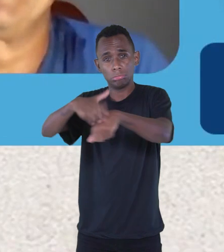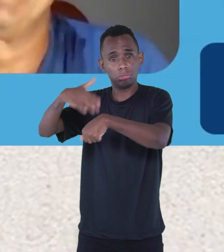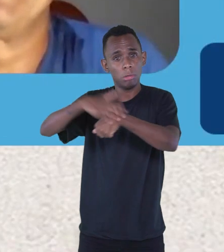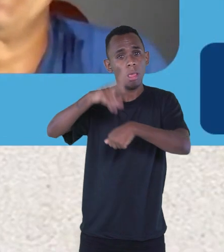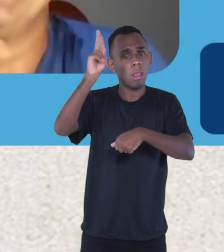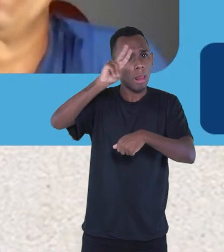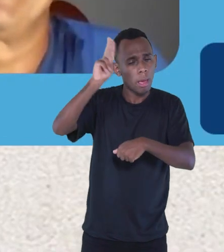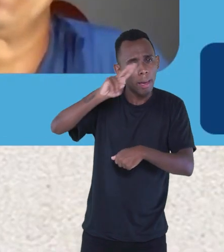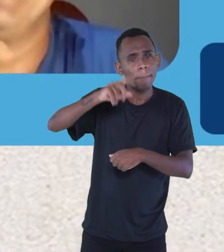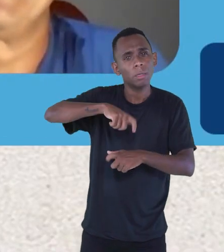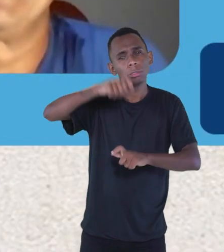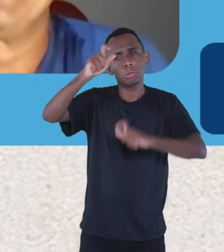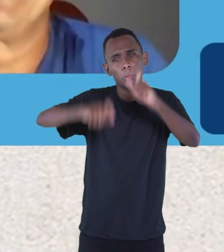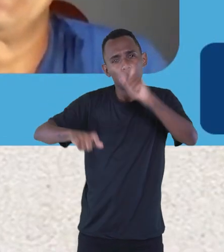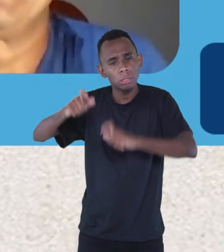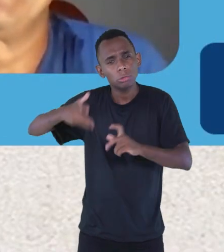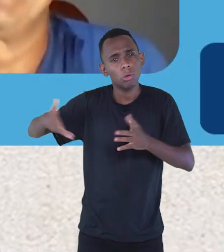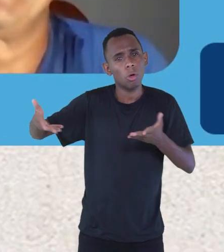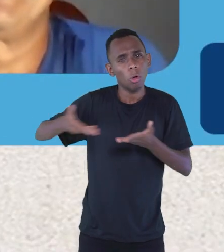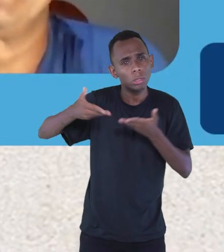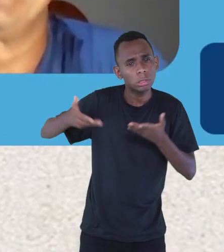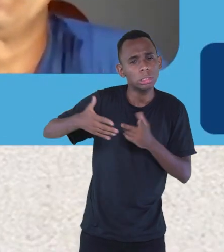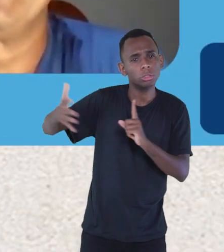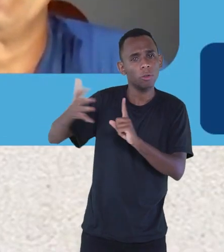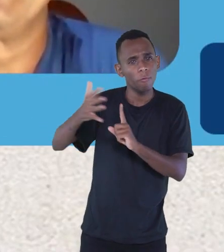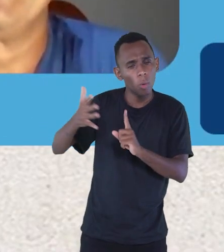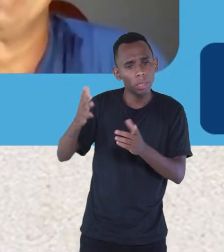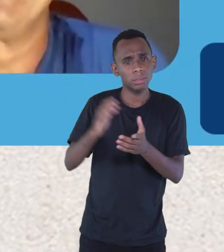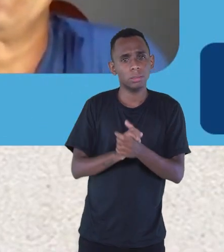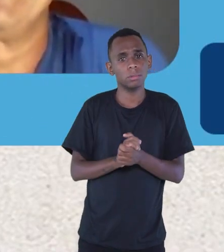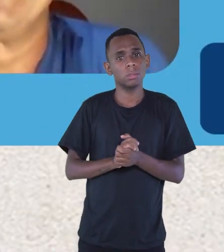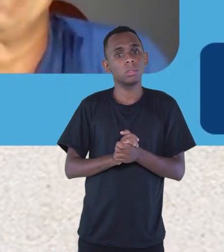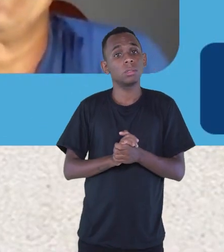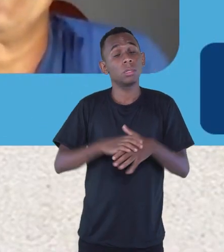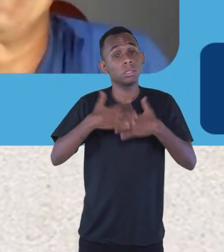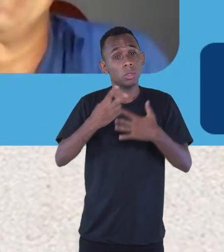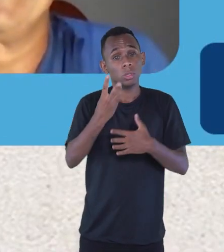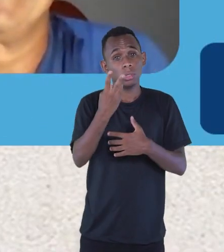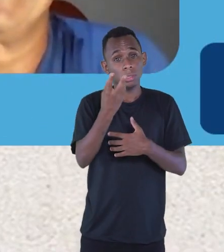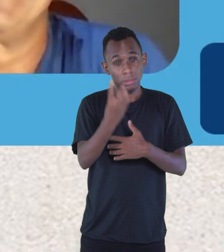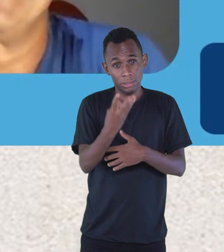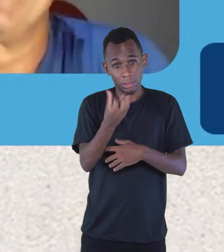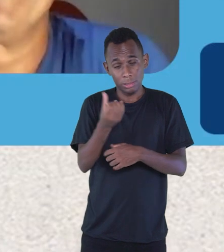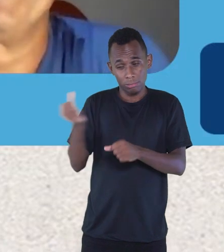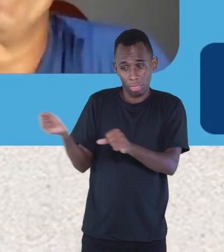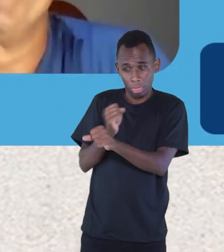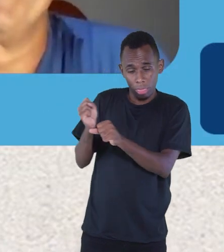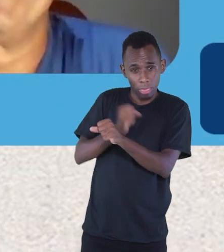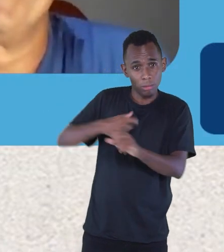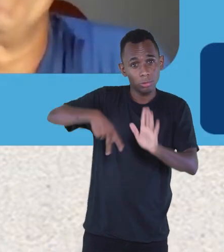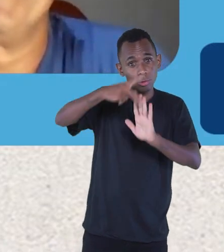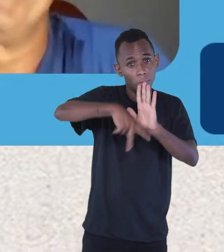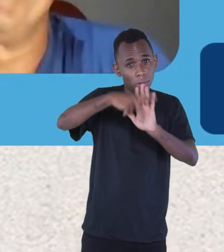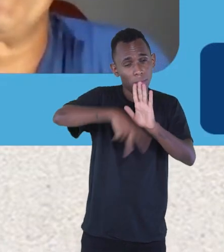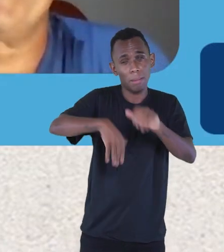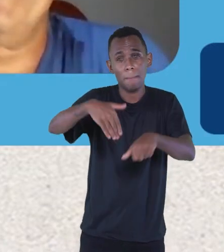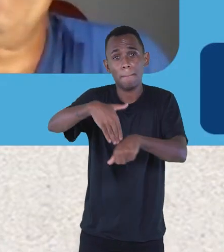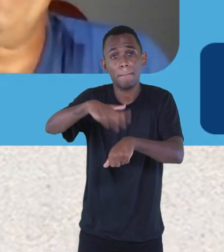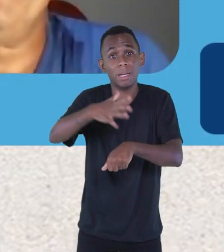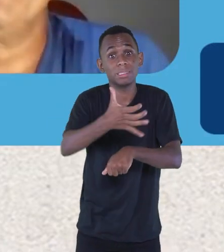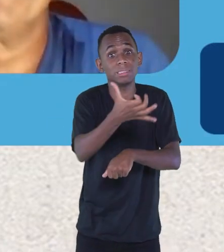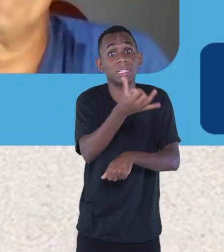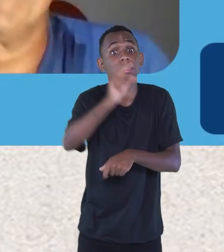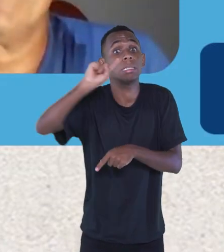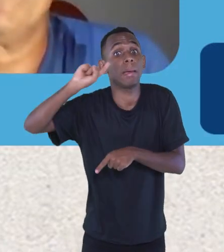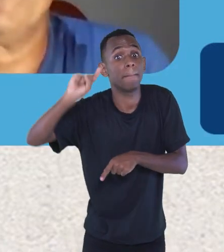um autor que tenha ido presencialmente também assistir. Então, nesses 36 anos de projeto, são mais de 6 mil